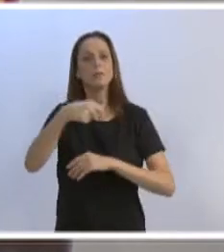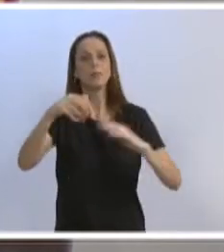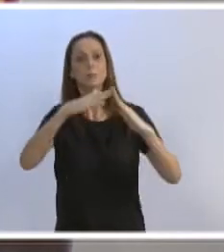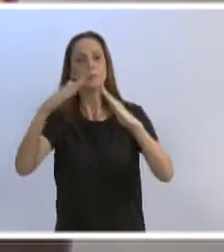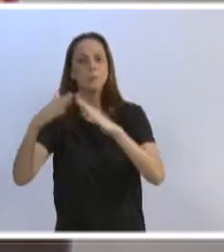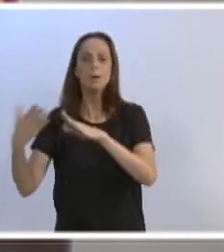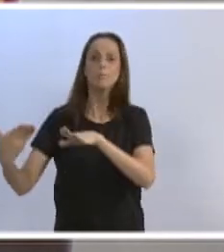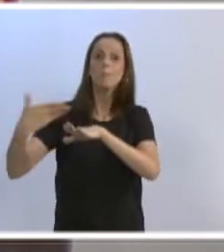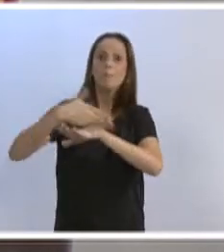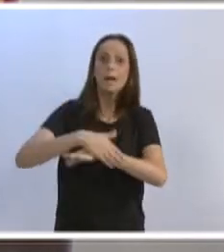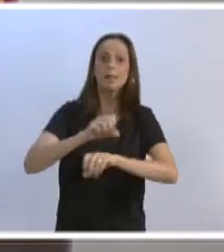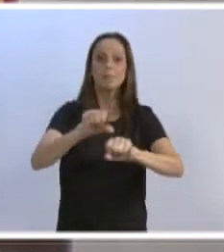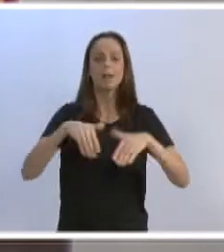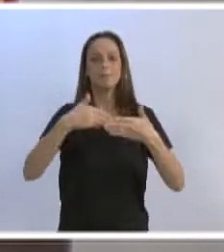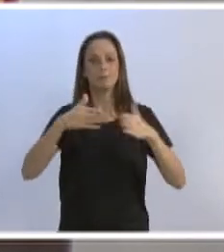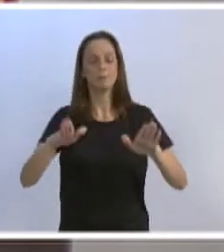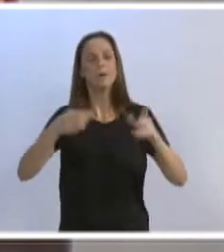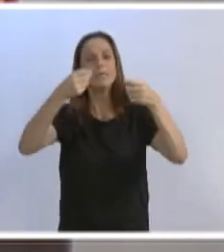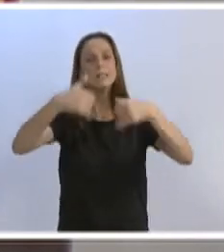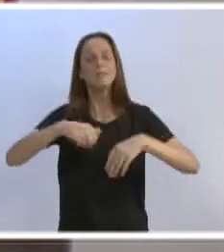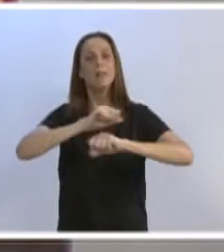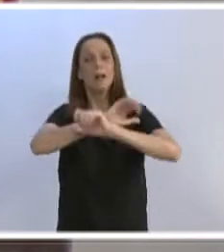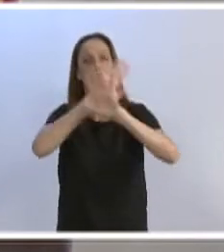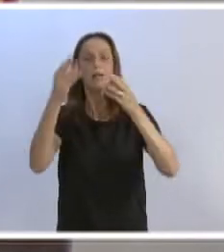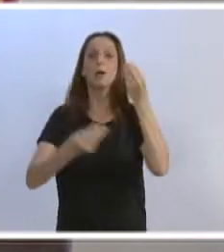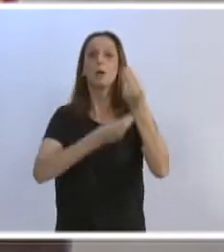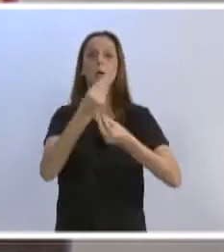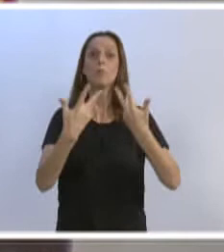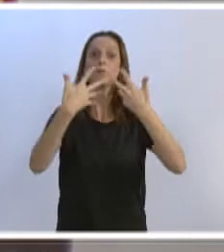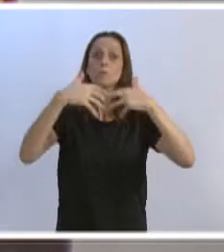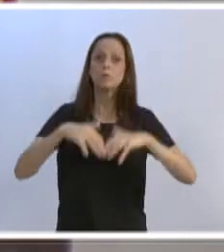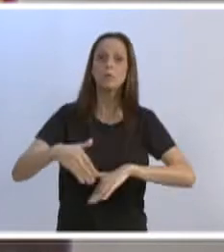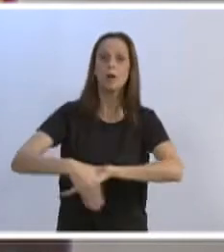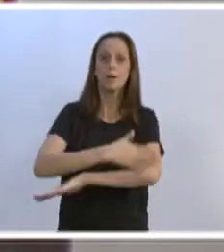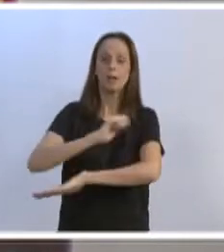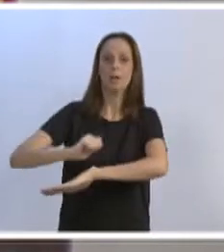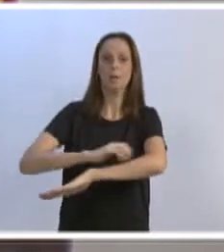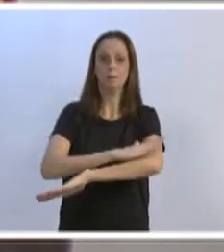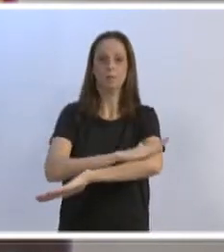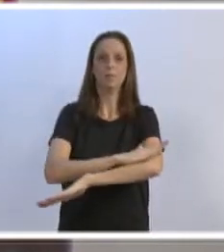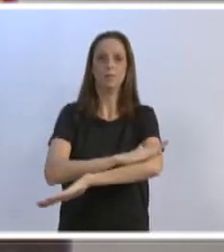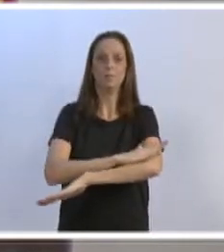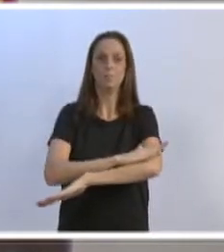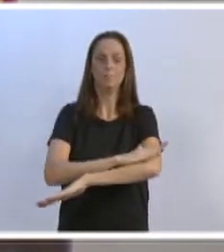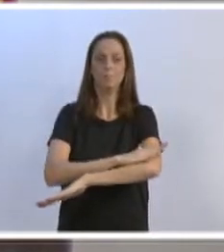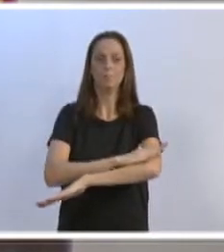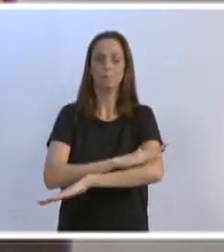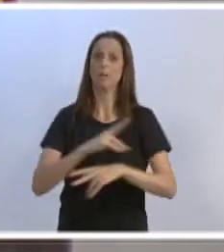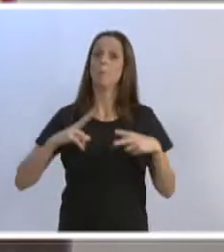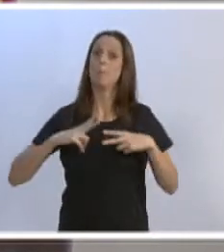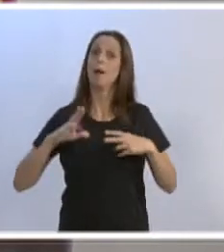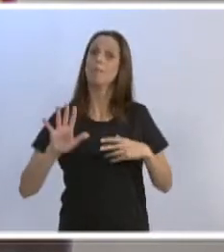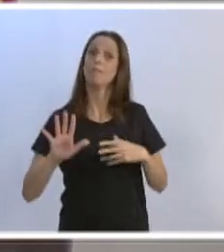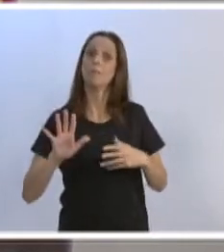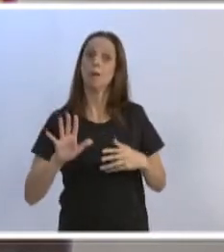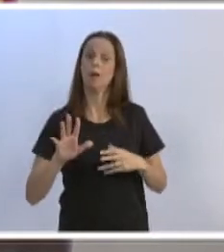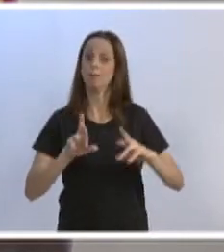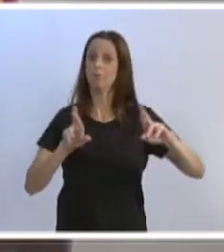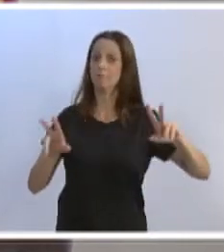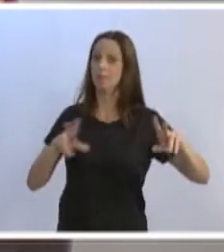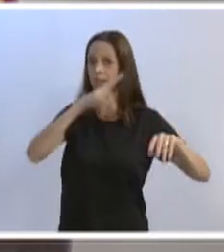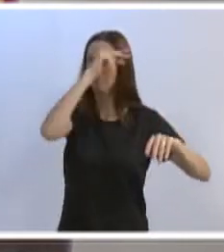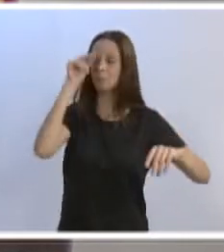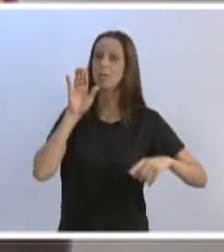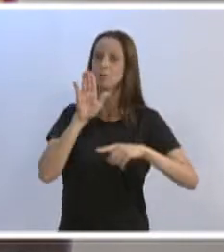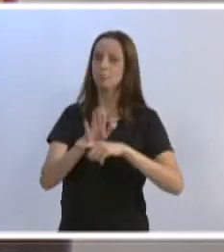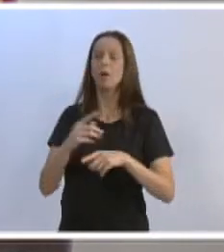uma coisa nesse sentido, para esclarecer o funcionamento da pavimentação através do sistema particular. Muitas são as dúvidas,